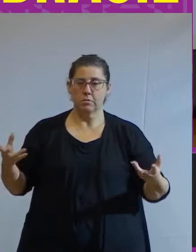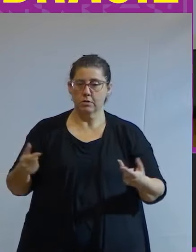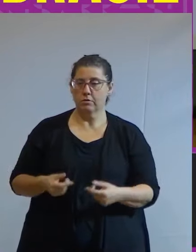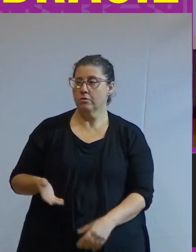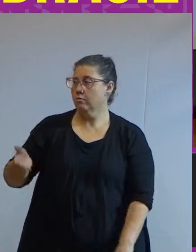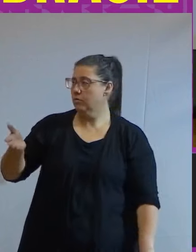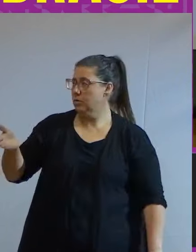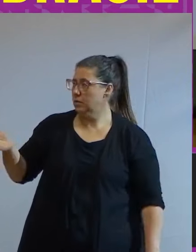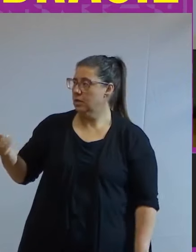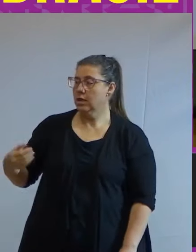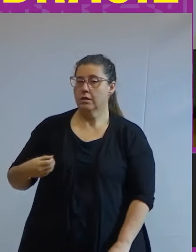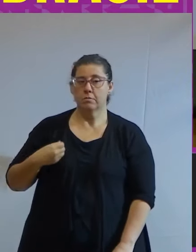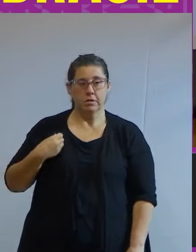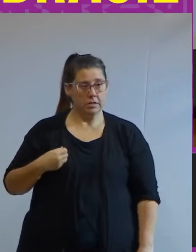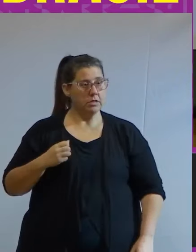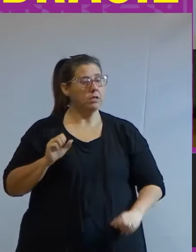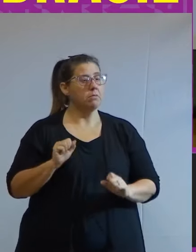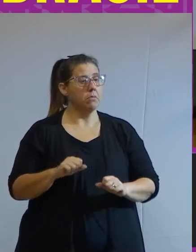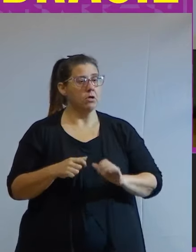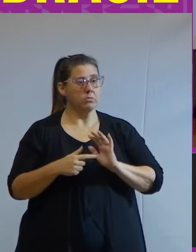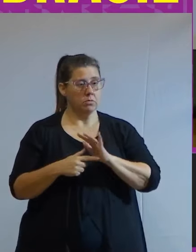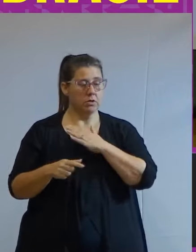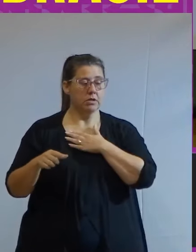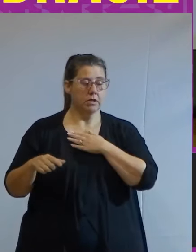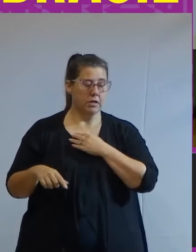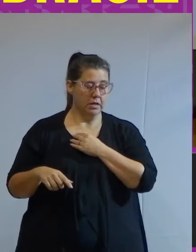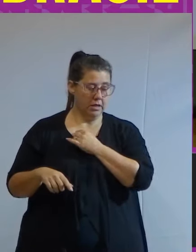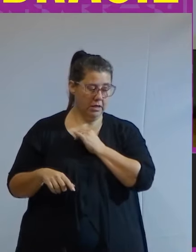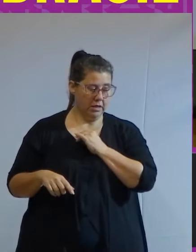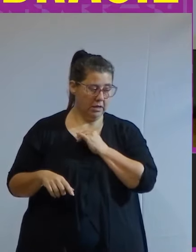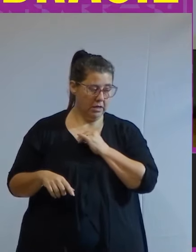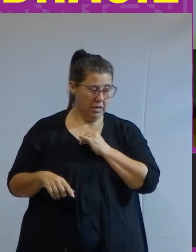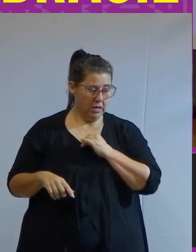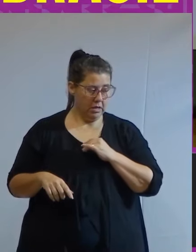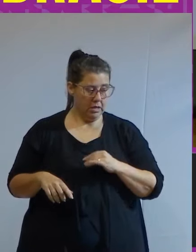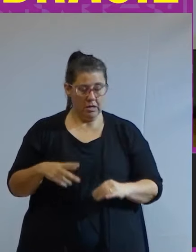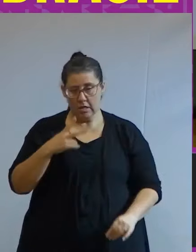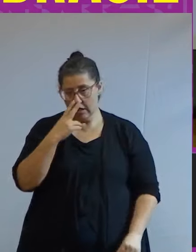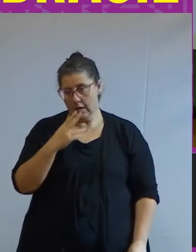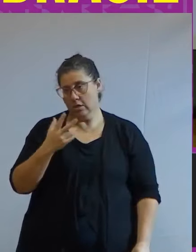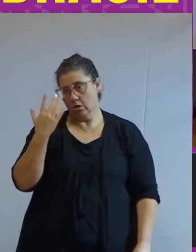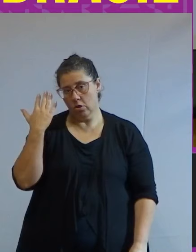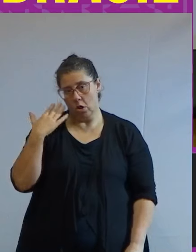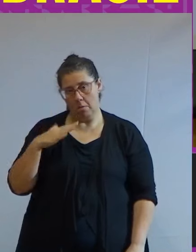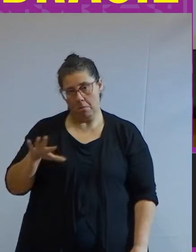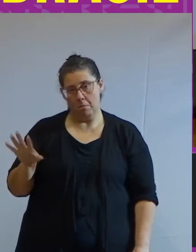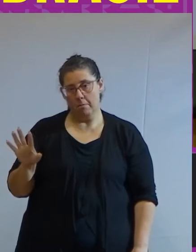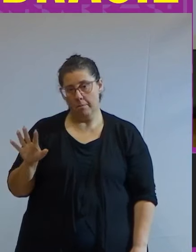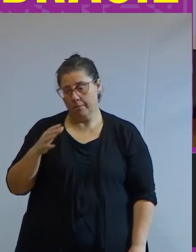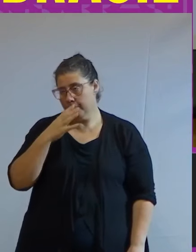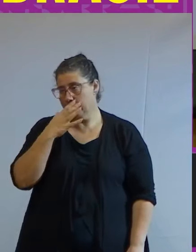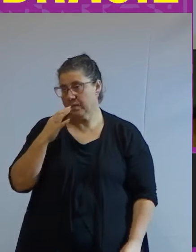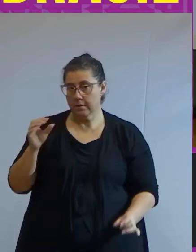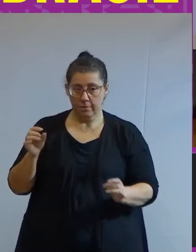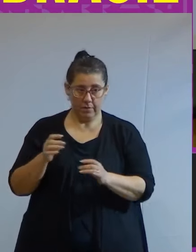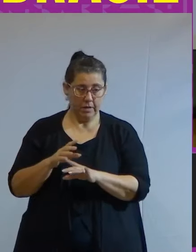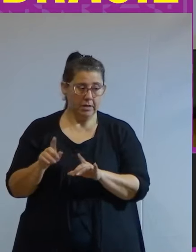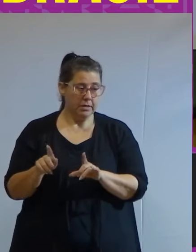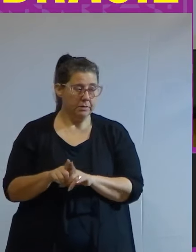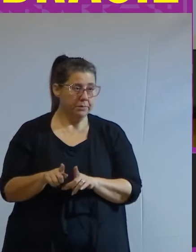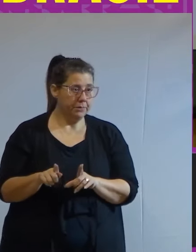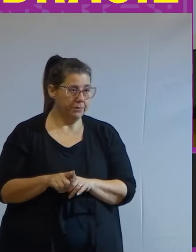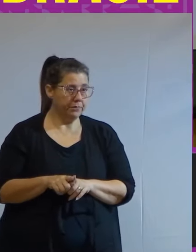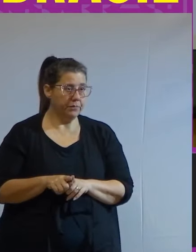vocês que estão aqui presentes que podem falar e adentrar esse assunto e normalizar essa conversa sobre esse assunto e para finalizar também falando